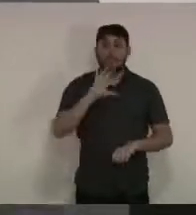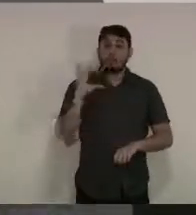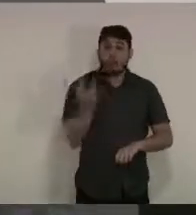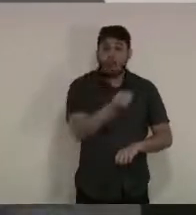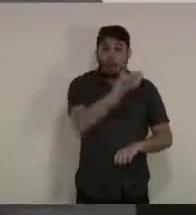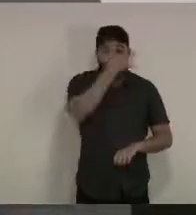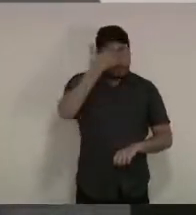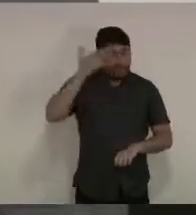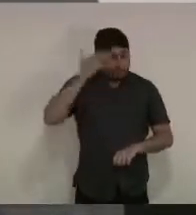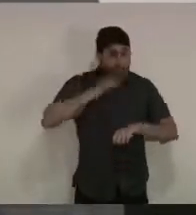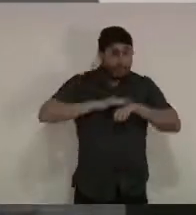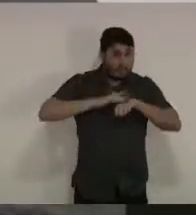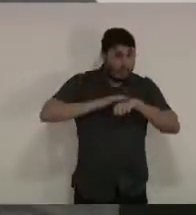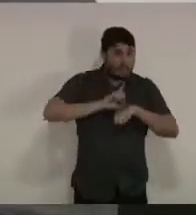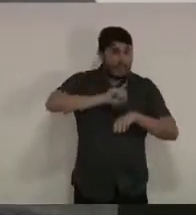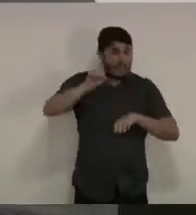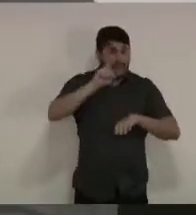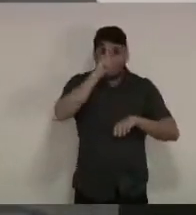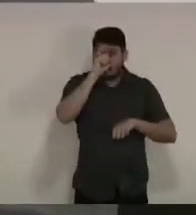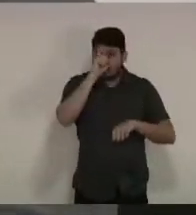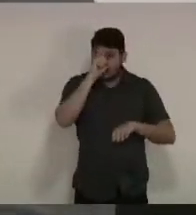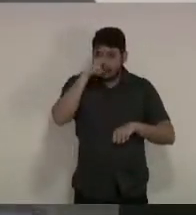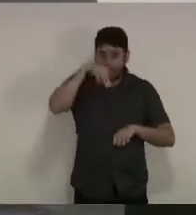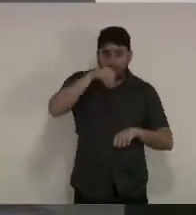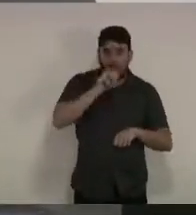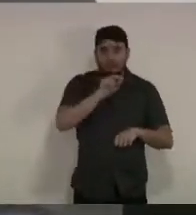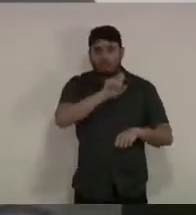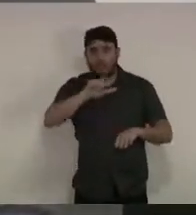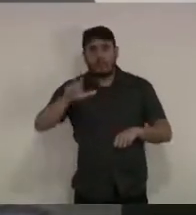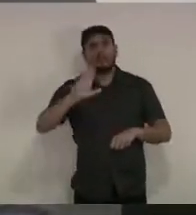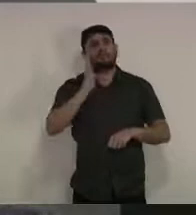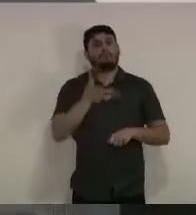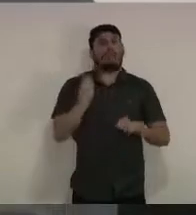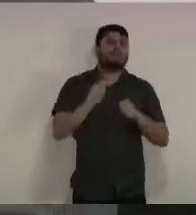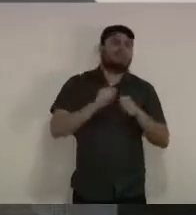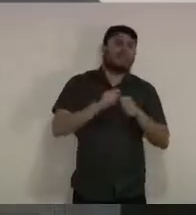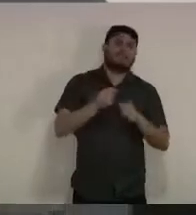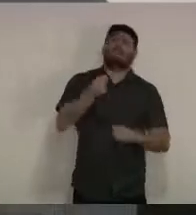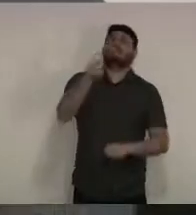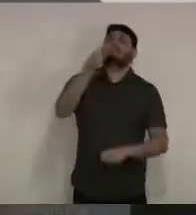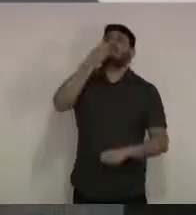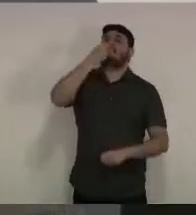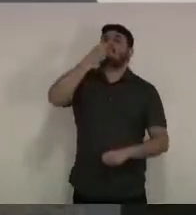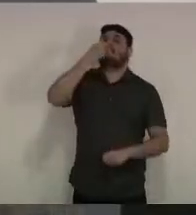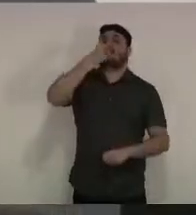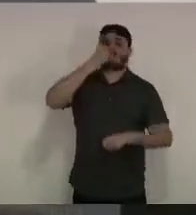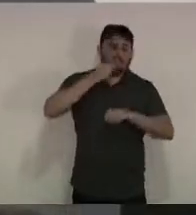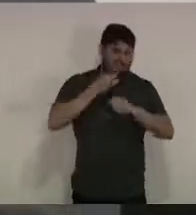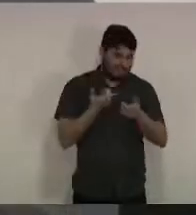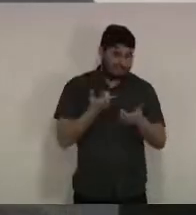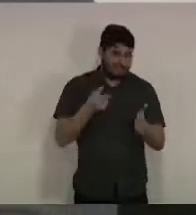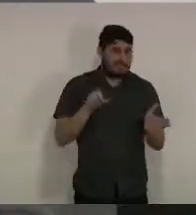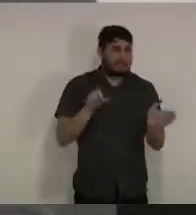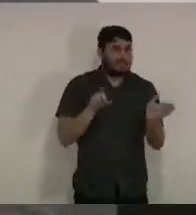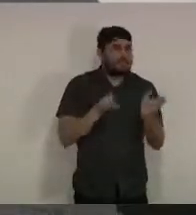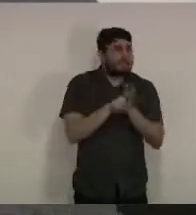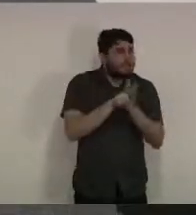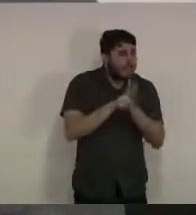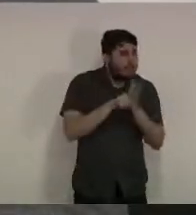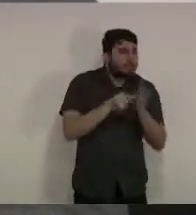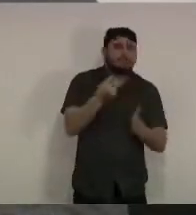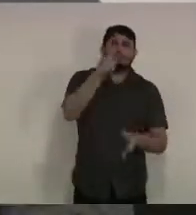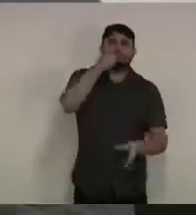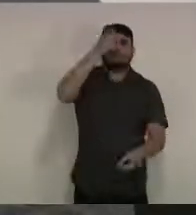Afonso são realizados os testes moleculares para a confirmação do diagnóstico todos os trabalhadores de saúde